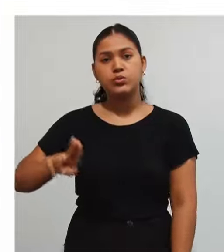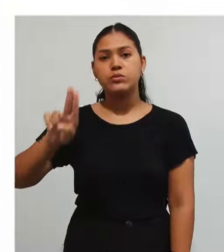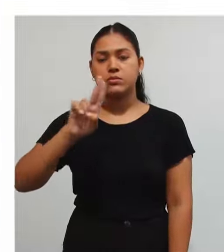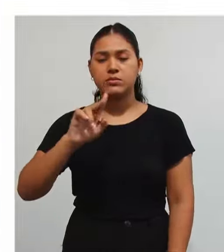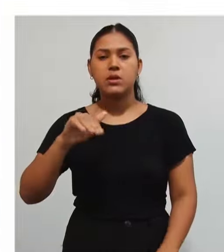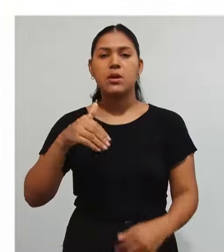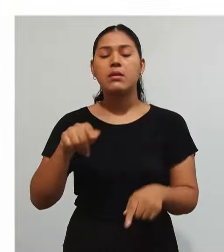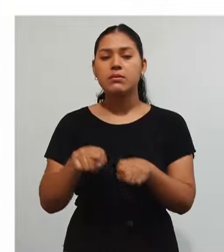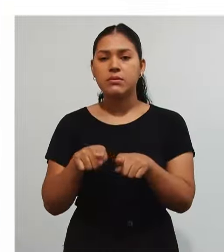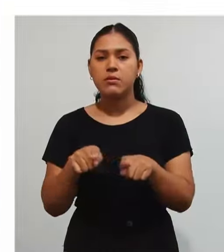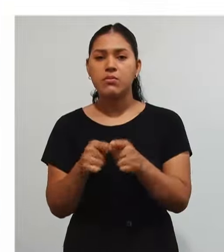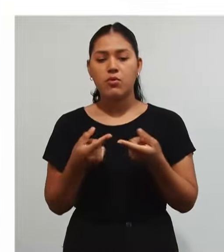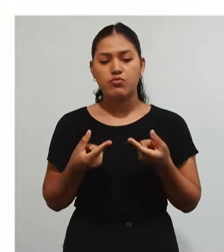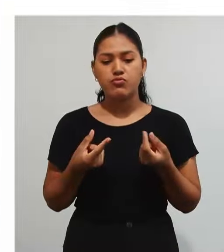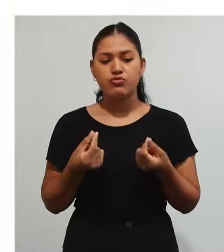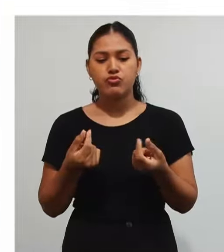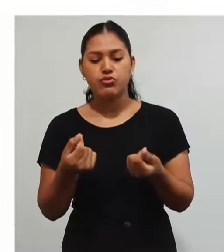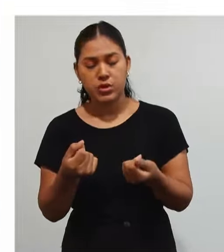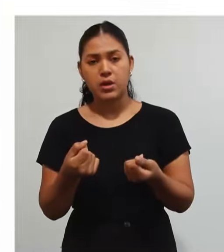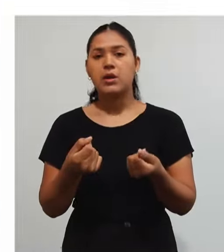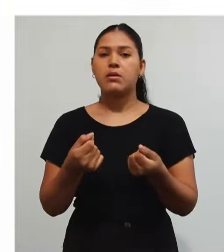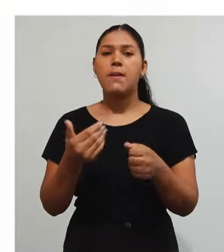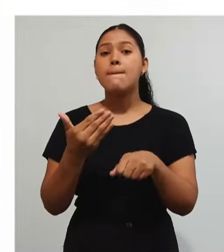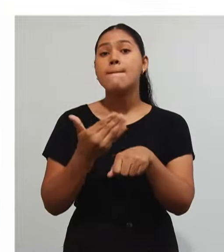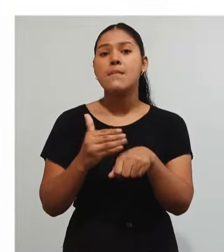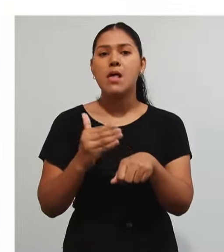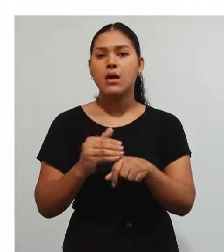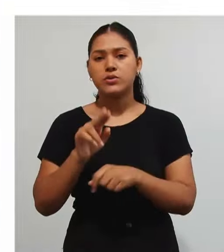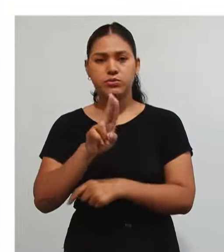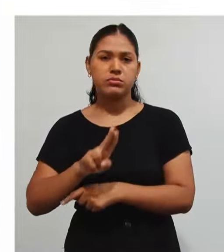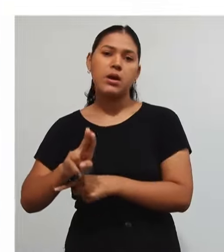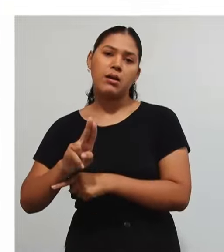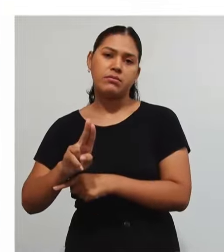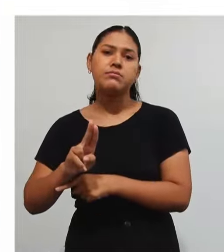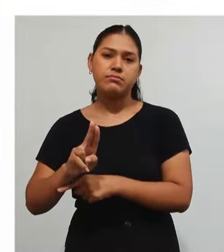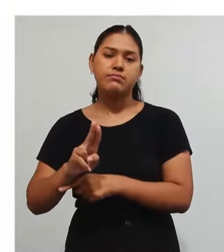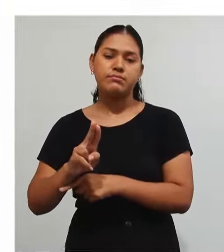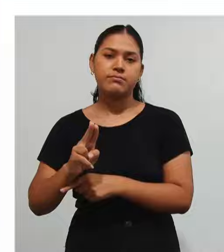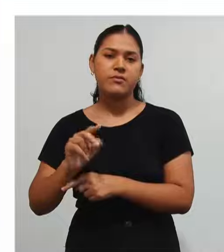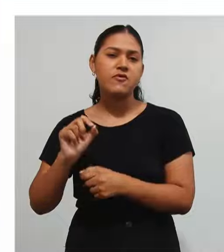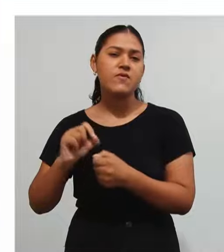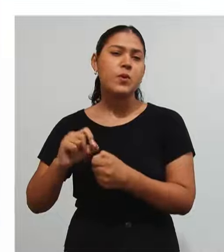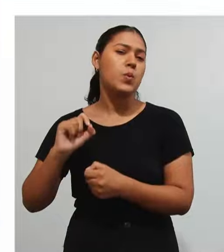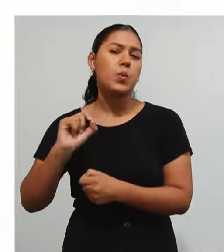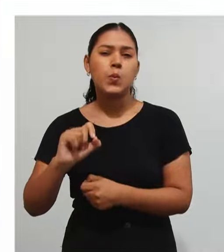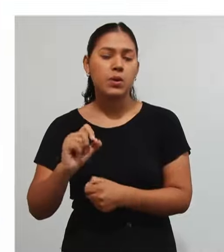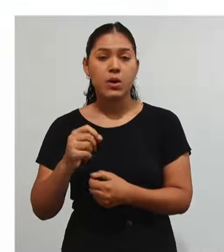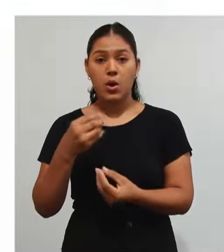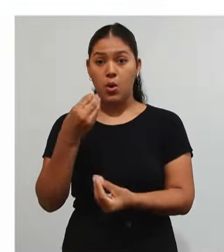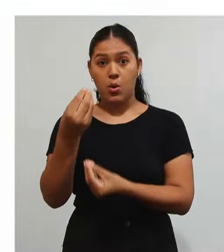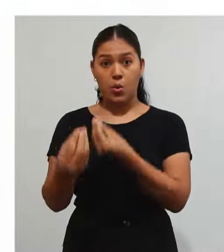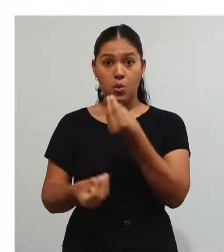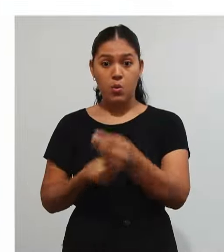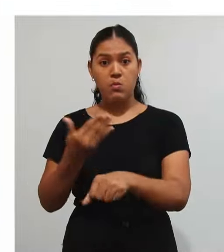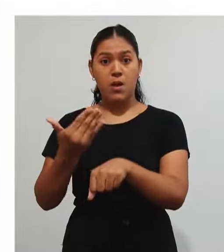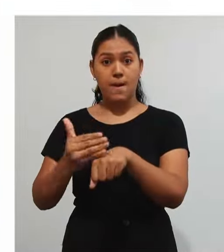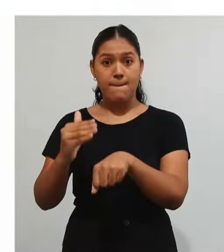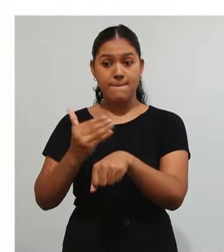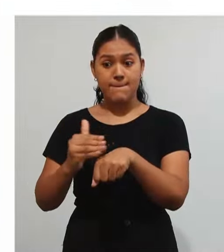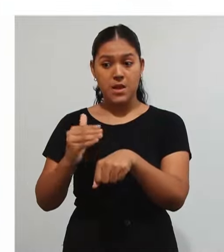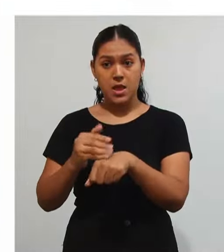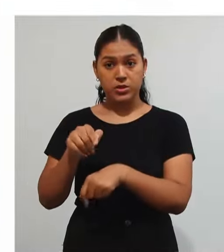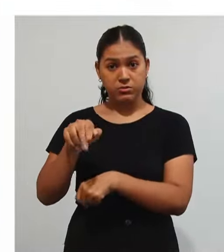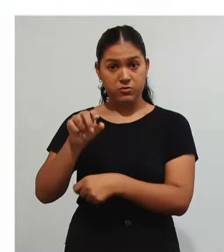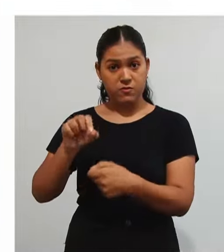movimentações Realizadas Dessas ações A forma Como essas ações Foram